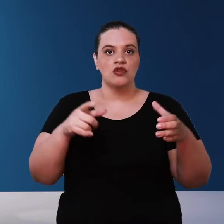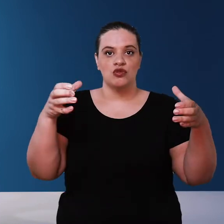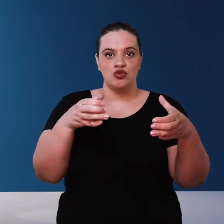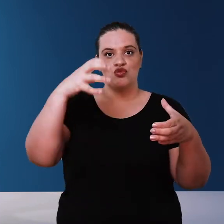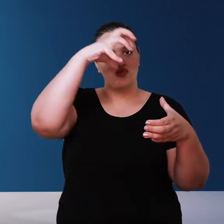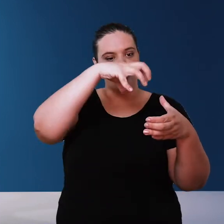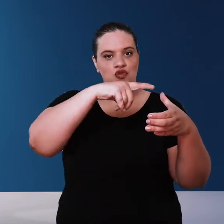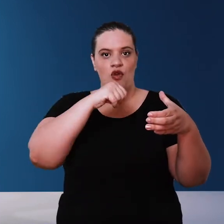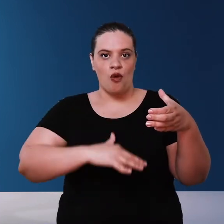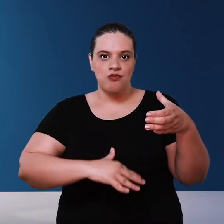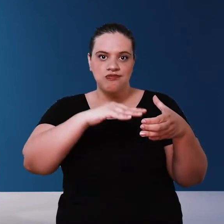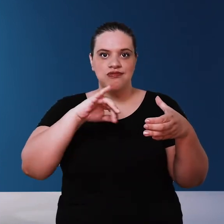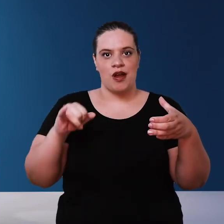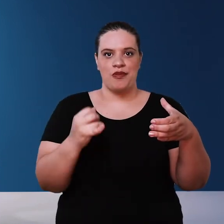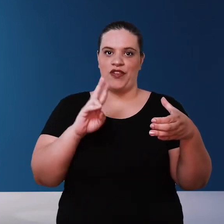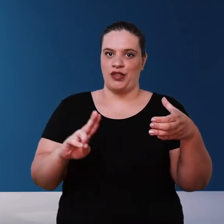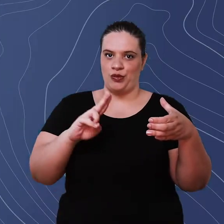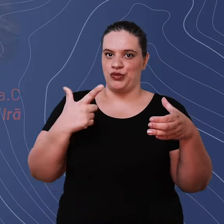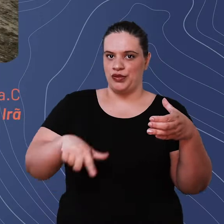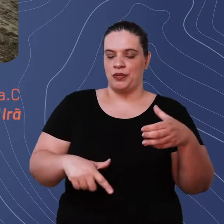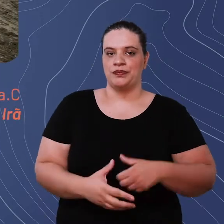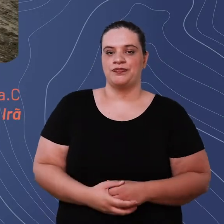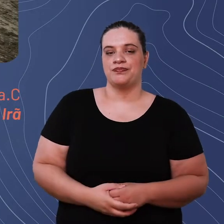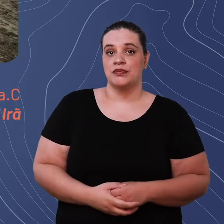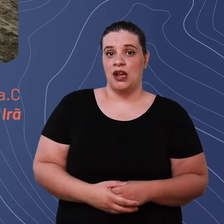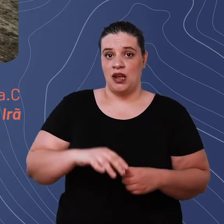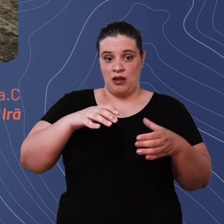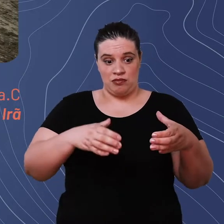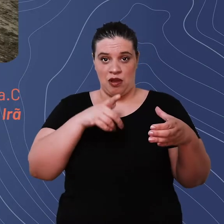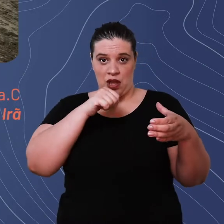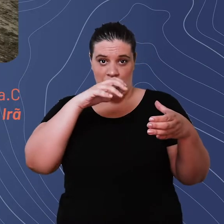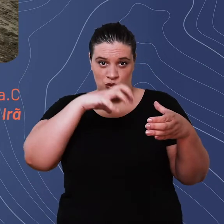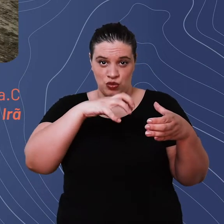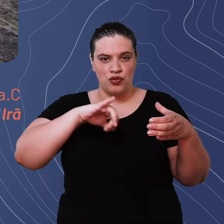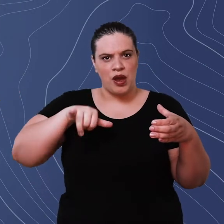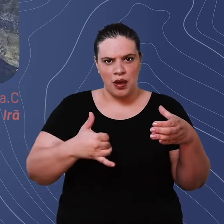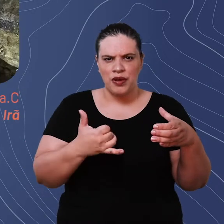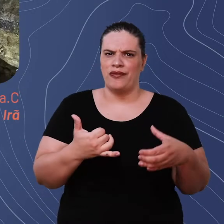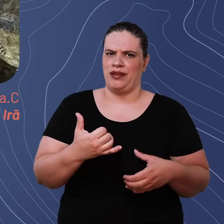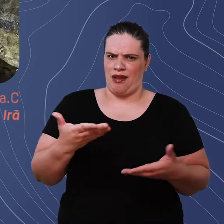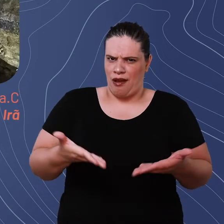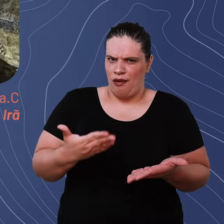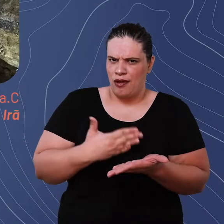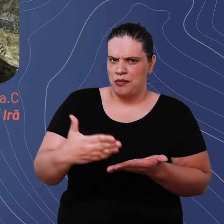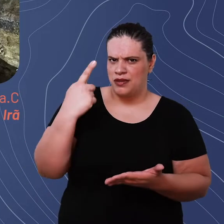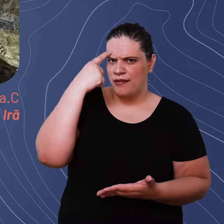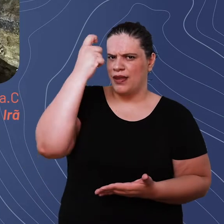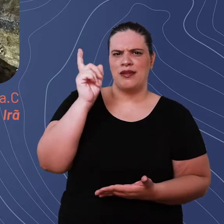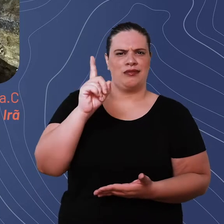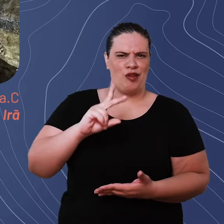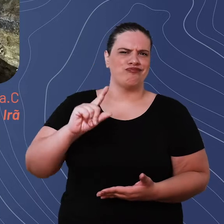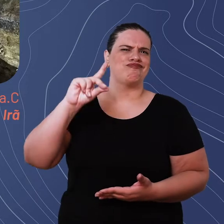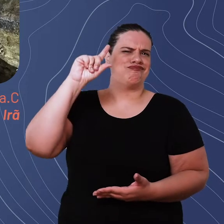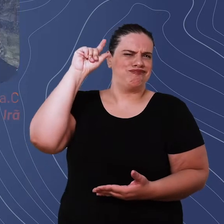aproveitamento de água de chuva. Captação de água de chuva é uma prática bastante antiga, não é nenhuma novidade, não estamos inventando a roda agora, é